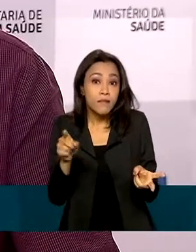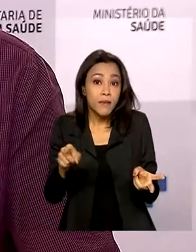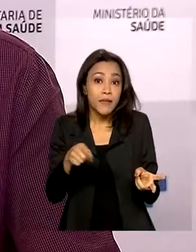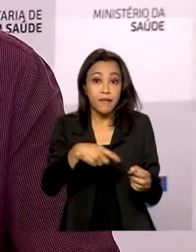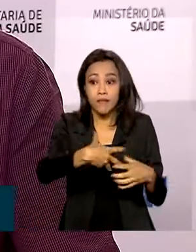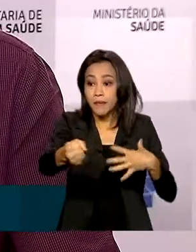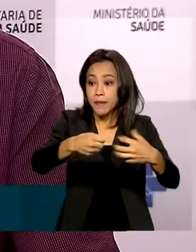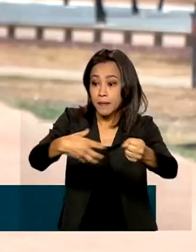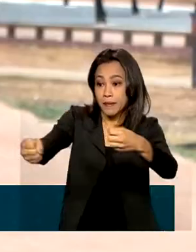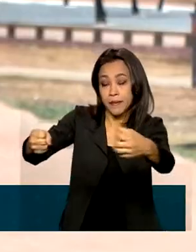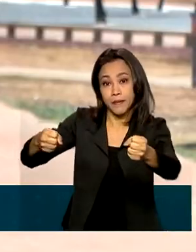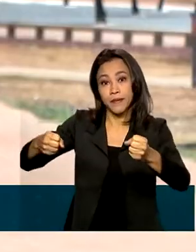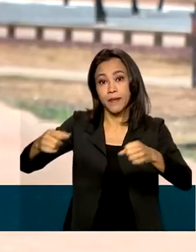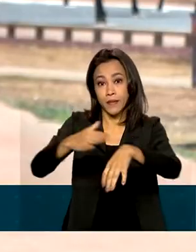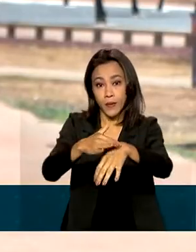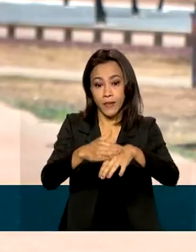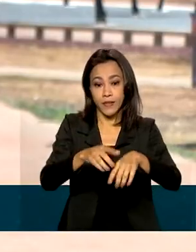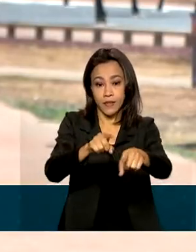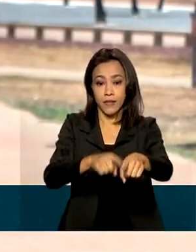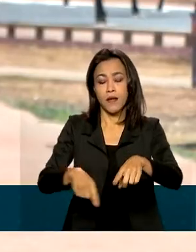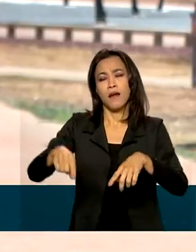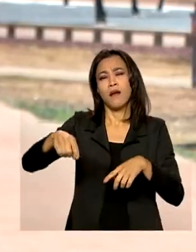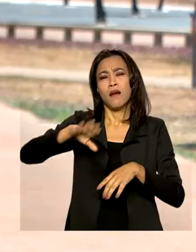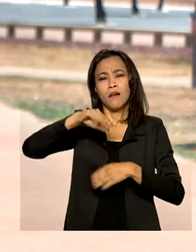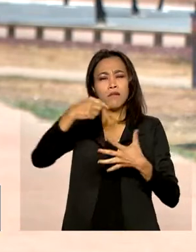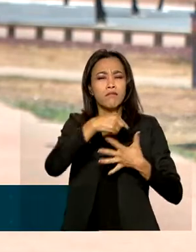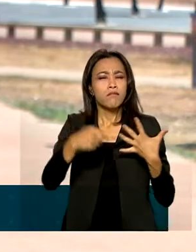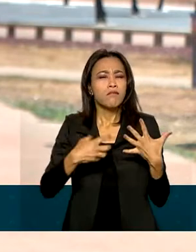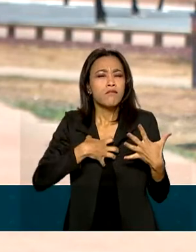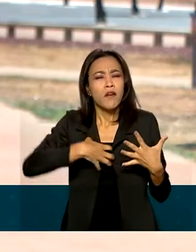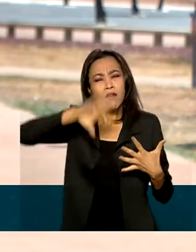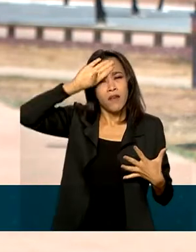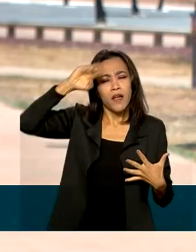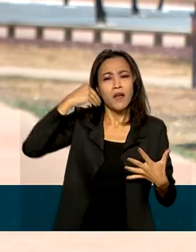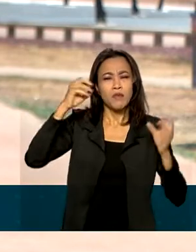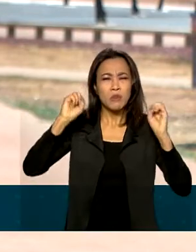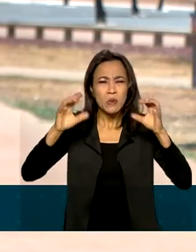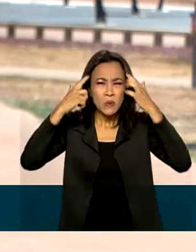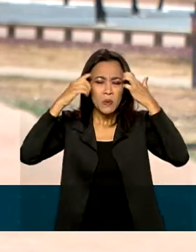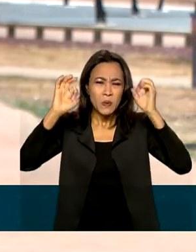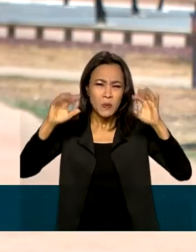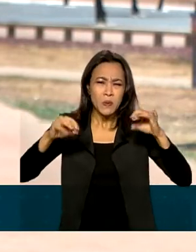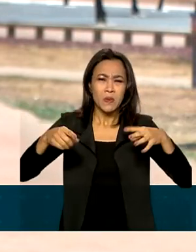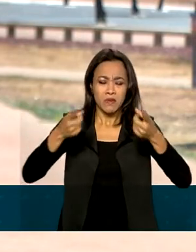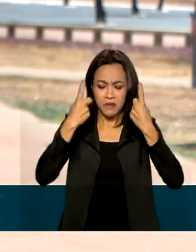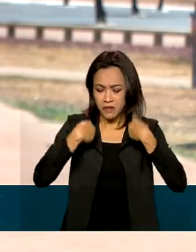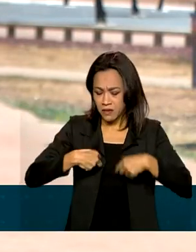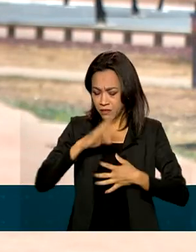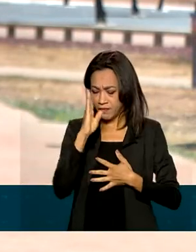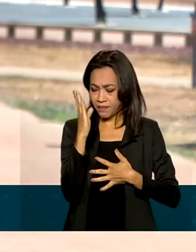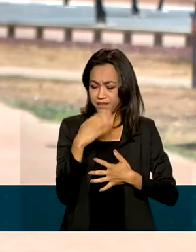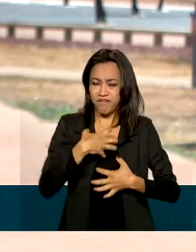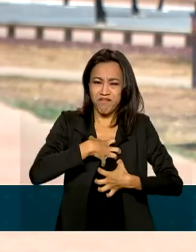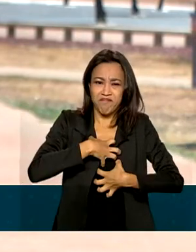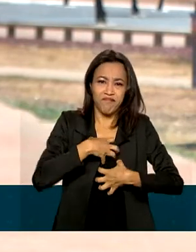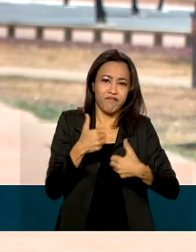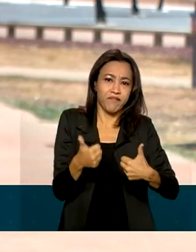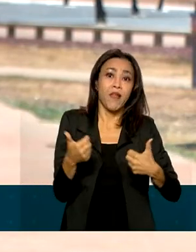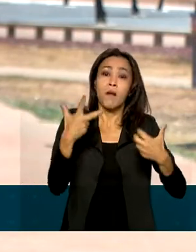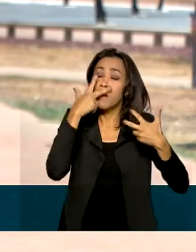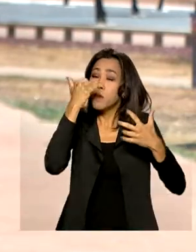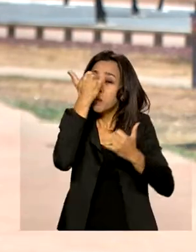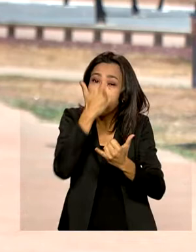de doenças naquela região. Febre, dor de cabeça, dor no corpo, mal-estar. Vários sintomas da Covid-19 e da dengue são